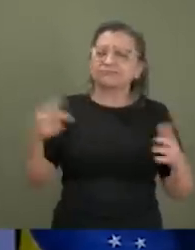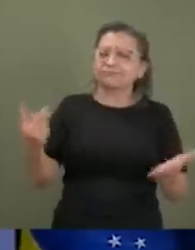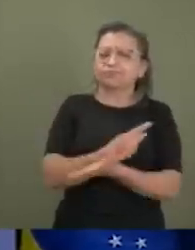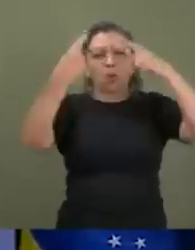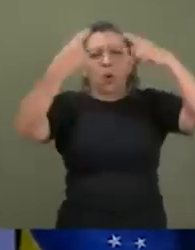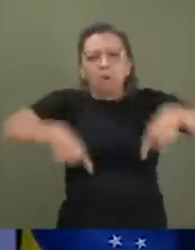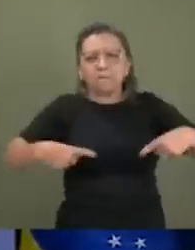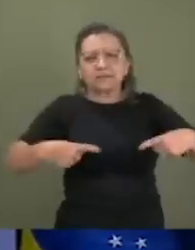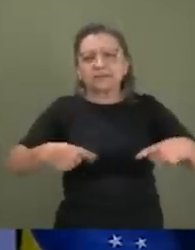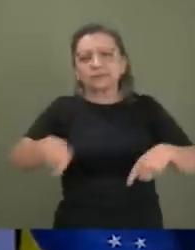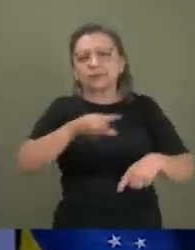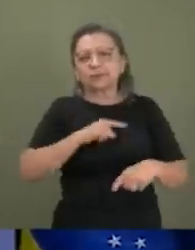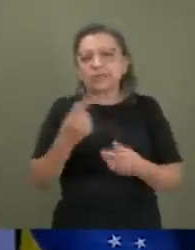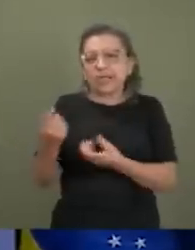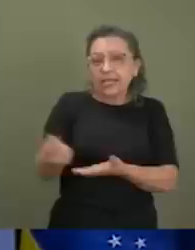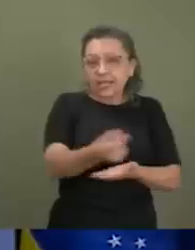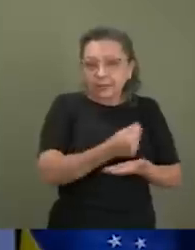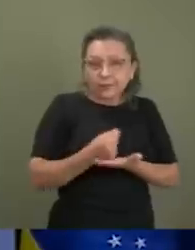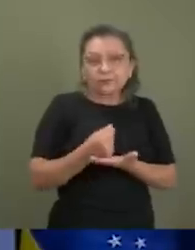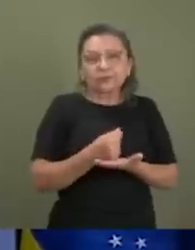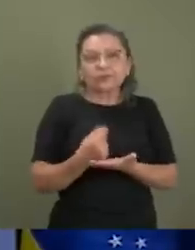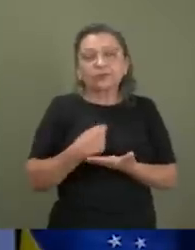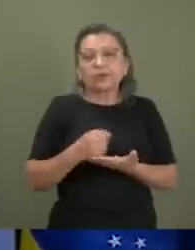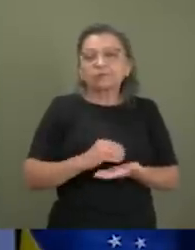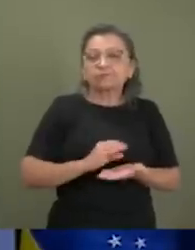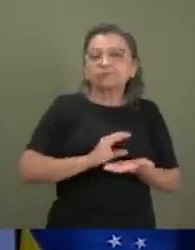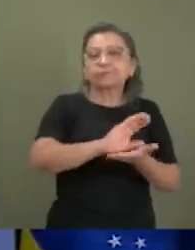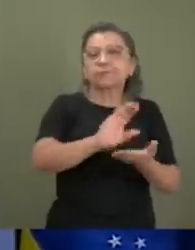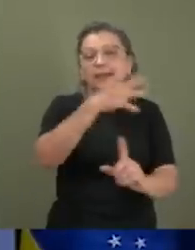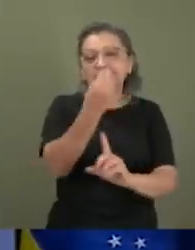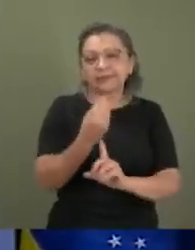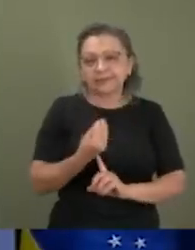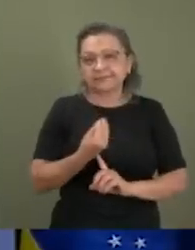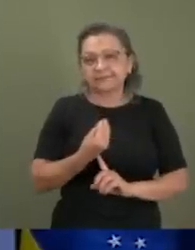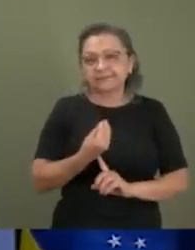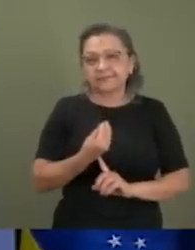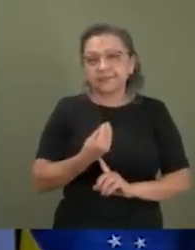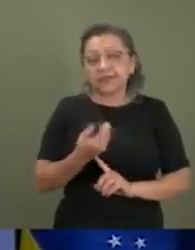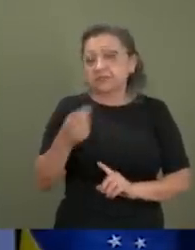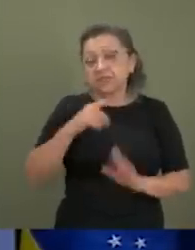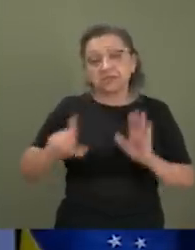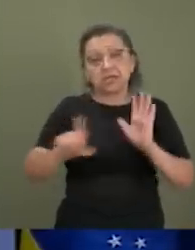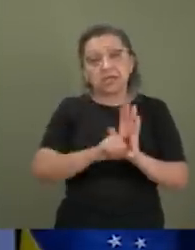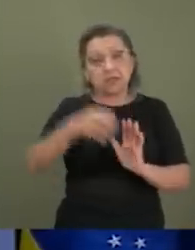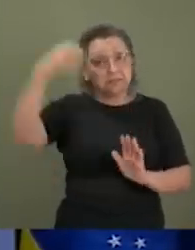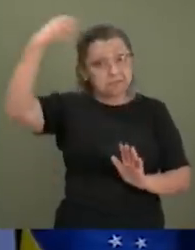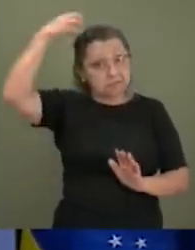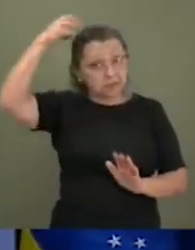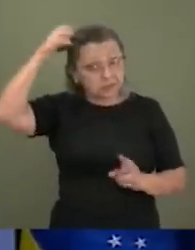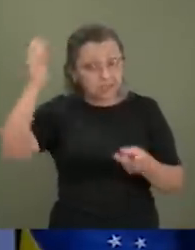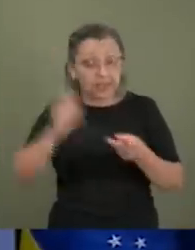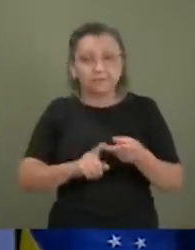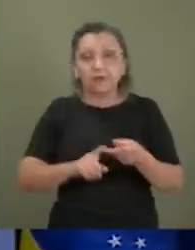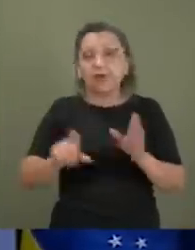competição dos recursos que hoje são destinados para artistas, seja Lei Paulo Gustavo, Lei Rouanet,